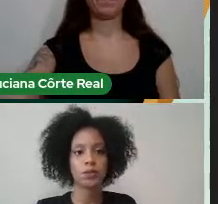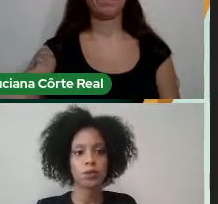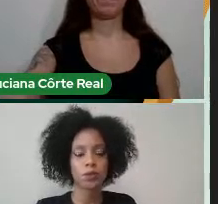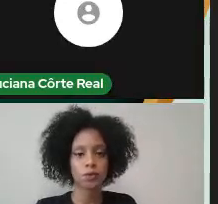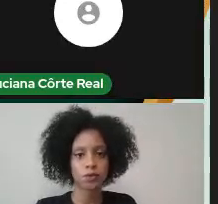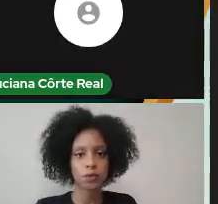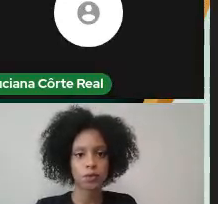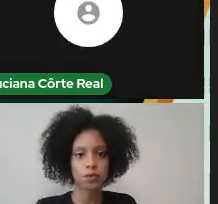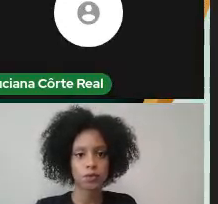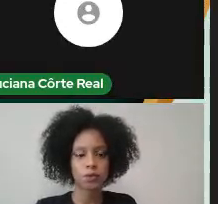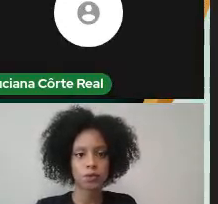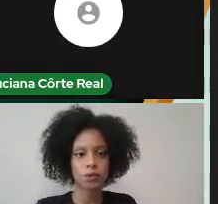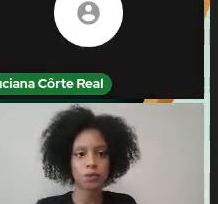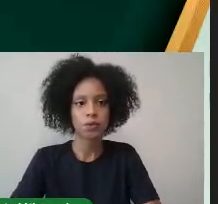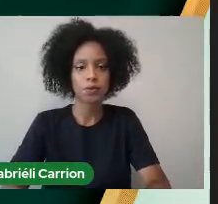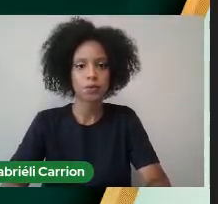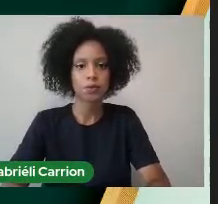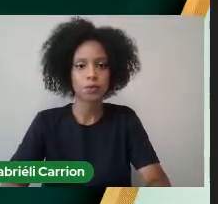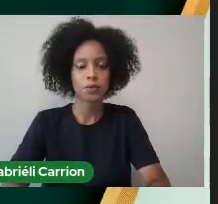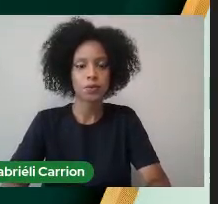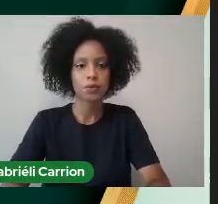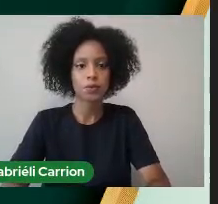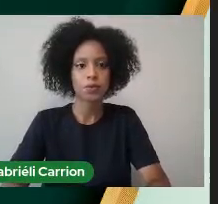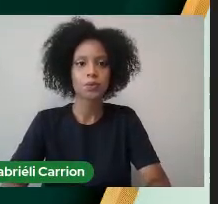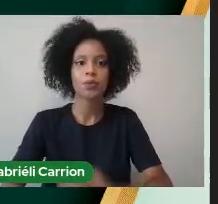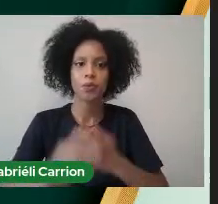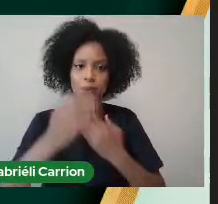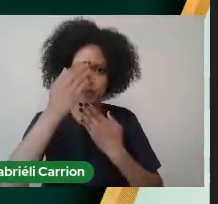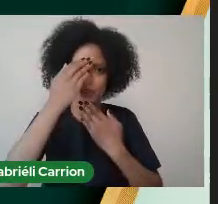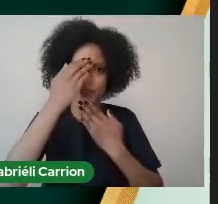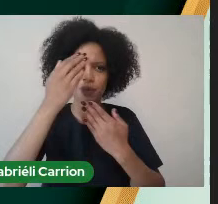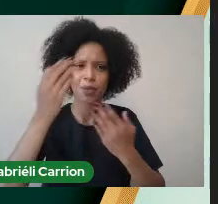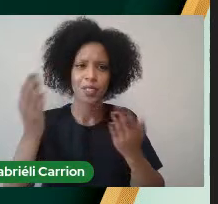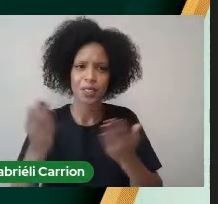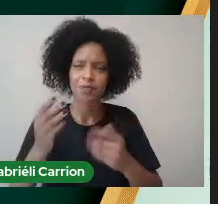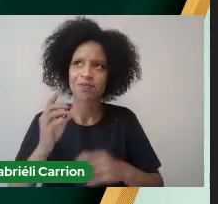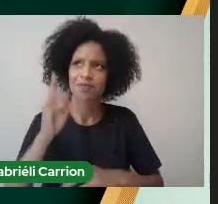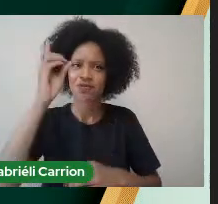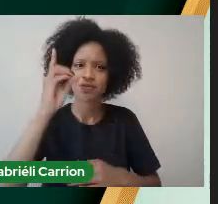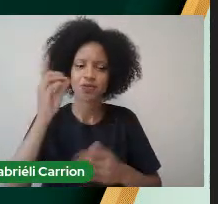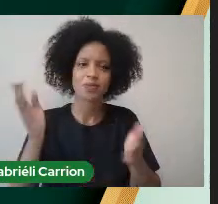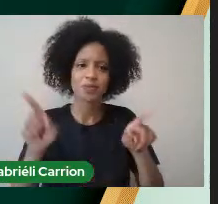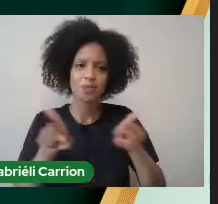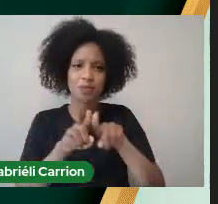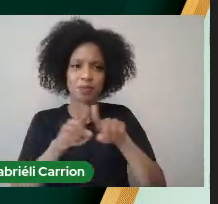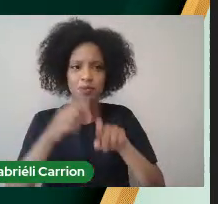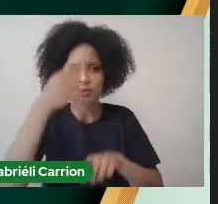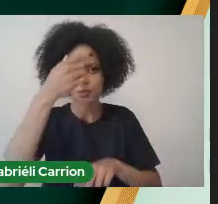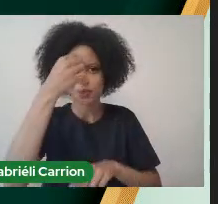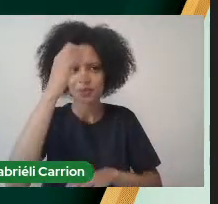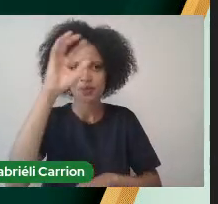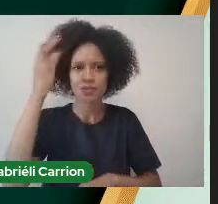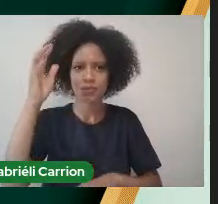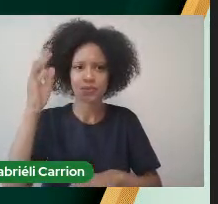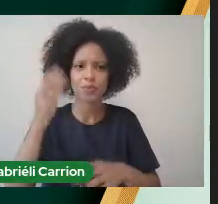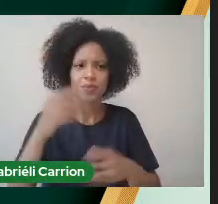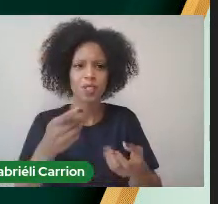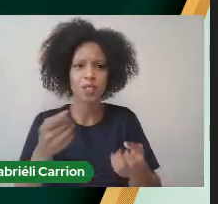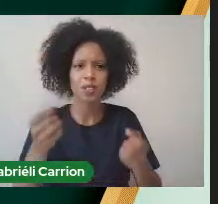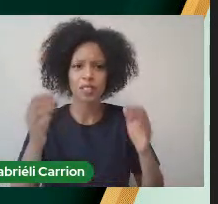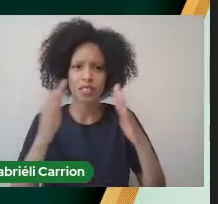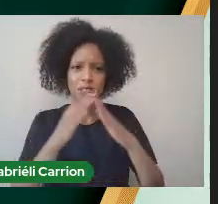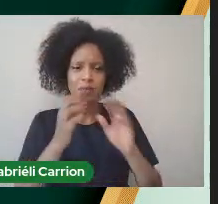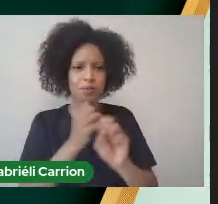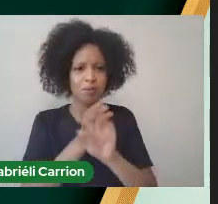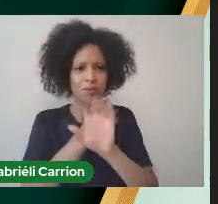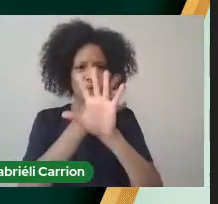Muito obrigada Agradeço primeiro a Deus A Unipampa Por nos proporcionar Em casa Fazer uma faculdade De